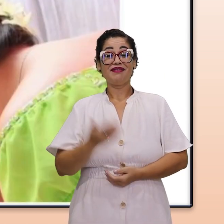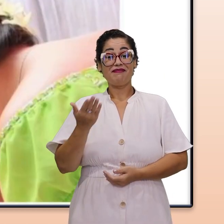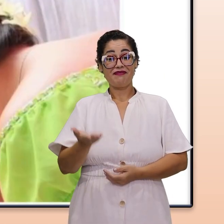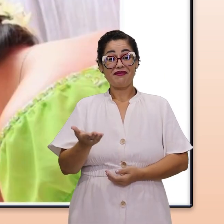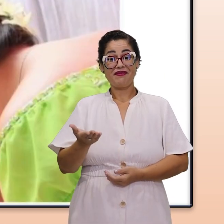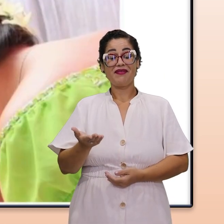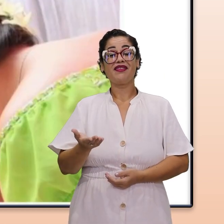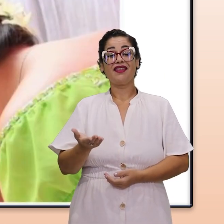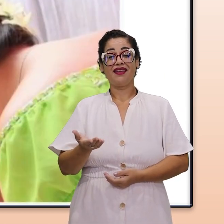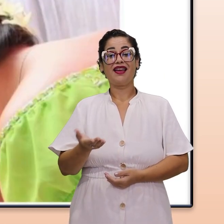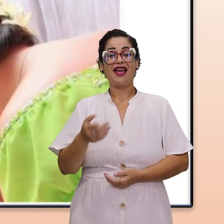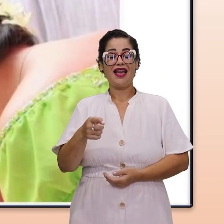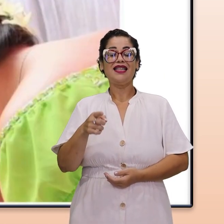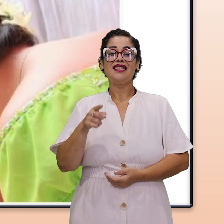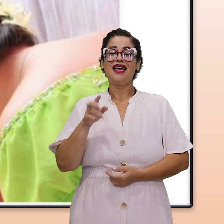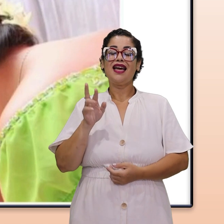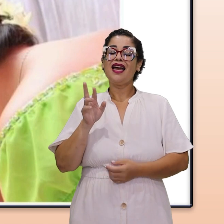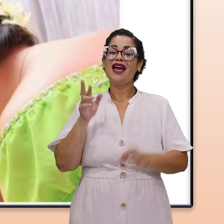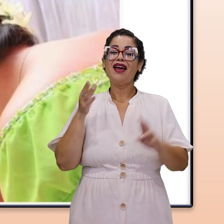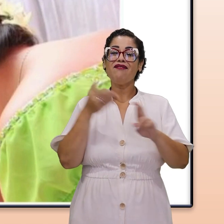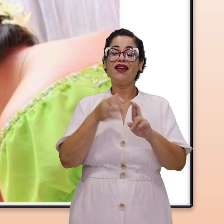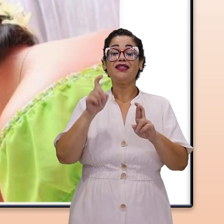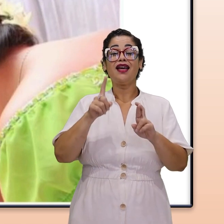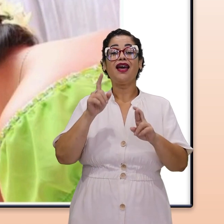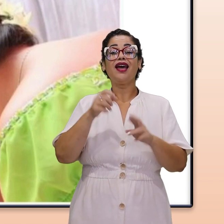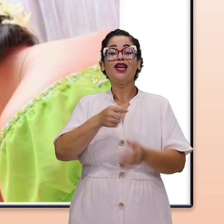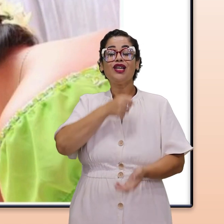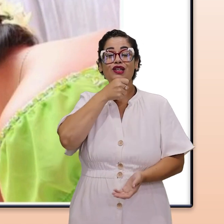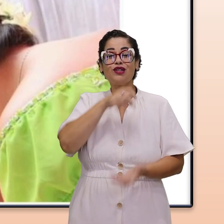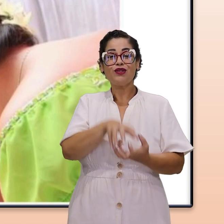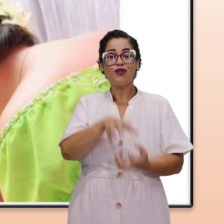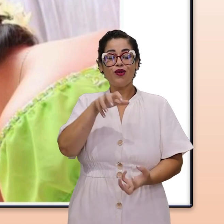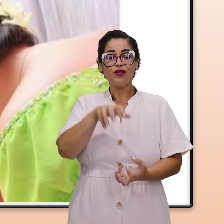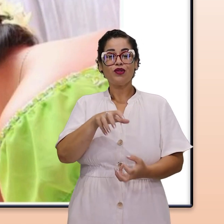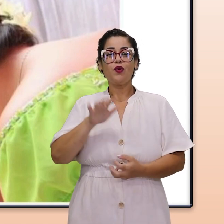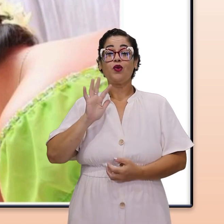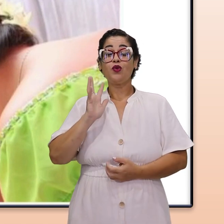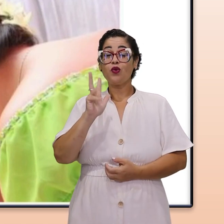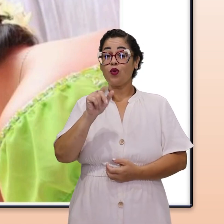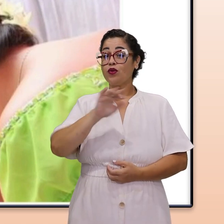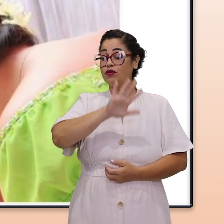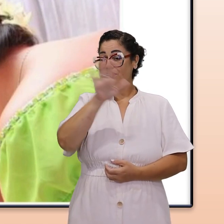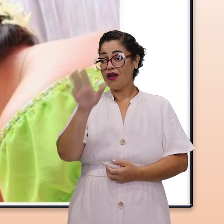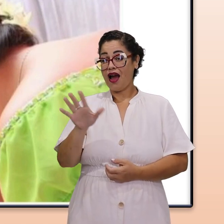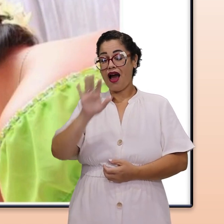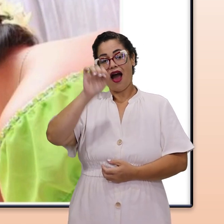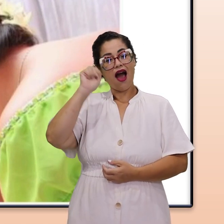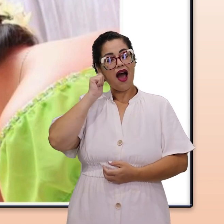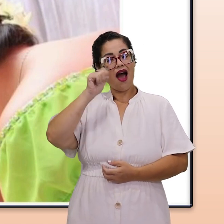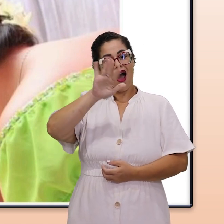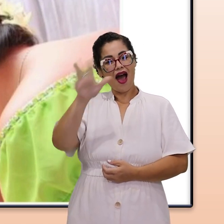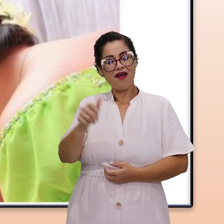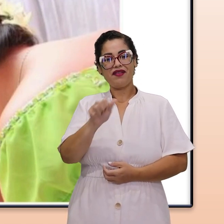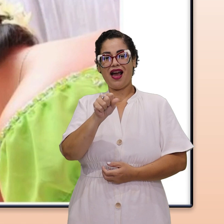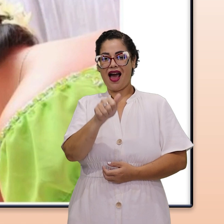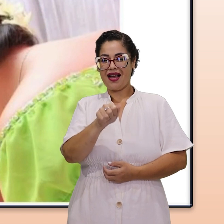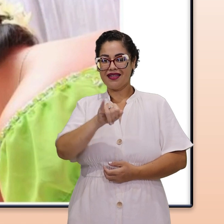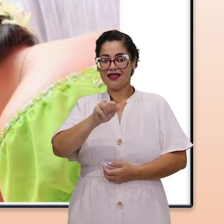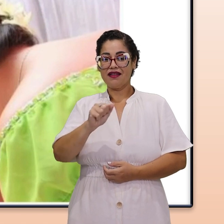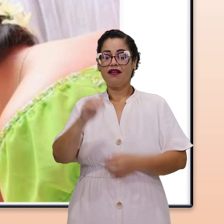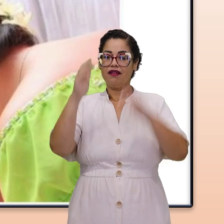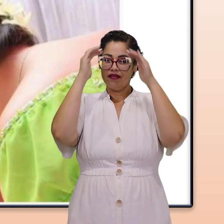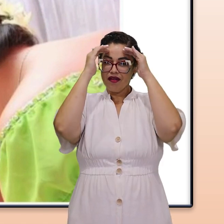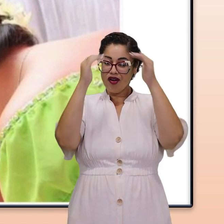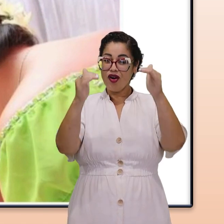Olha esse aí. O cinco. Referência aos anciãos. Em toda Ásia e África, honrar os mais